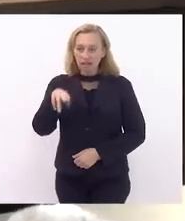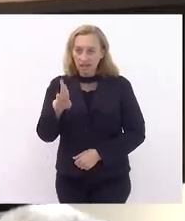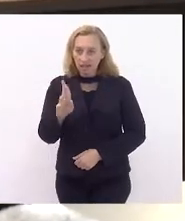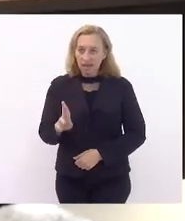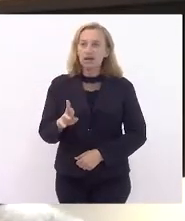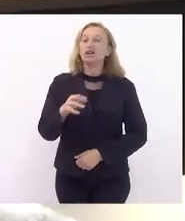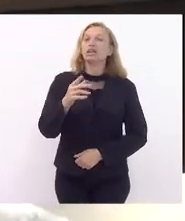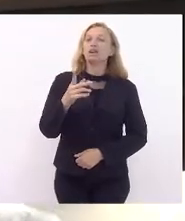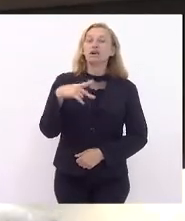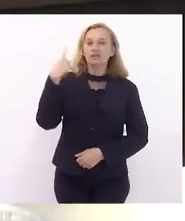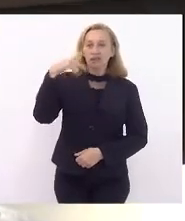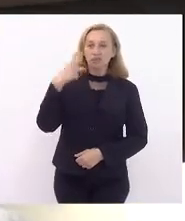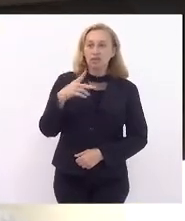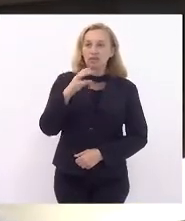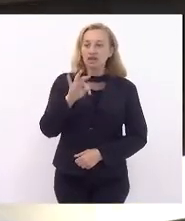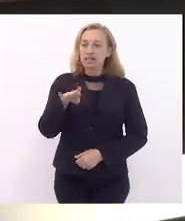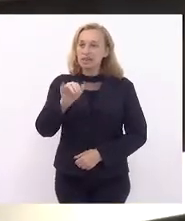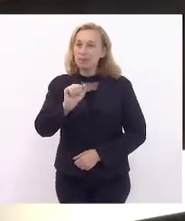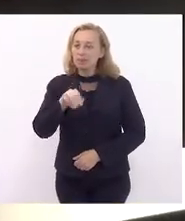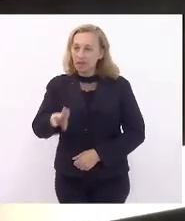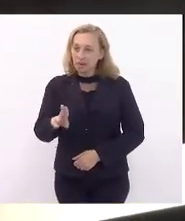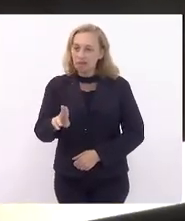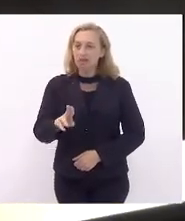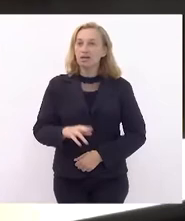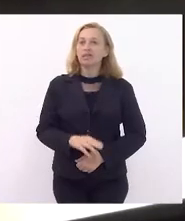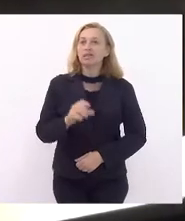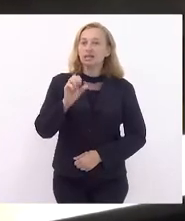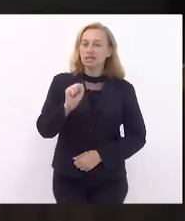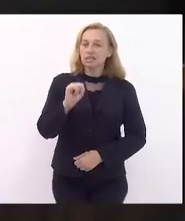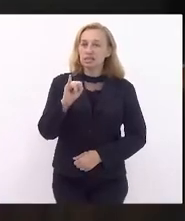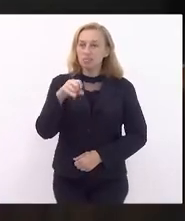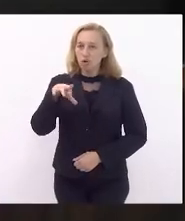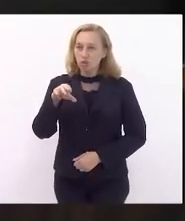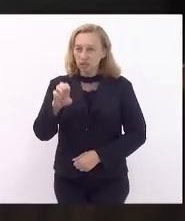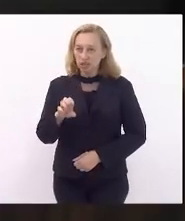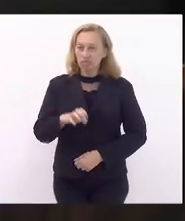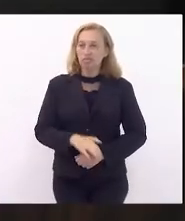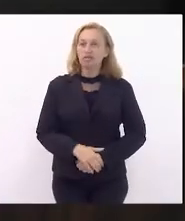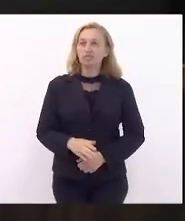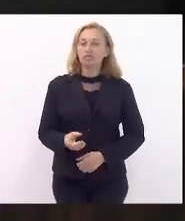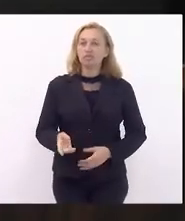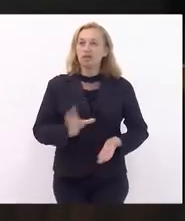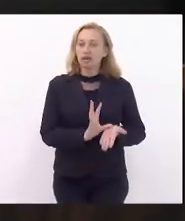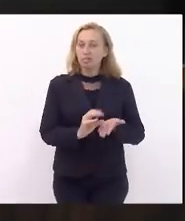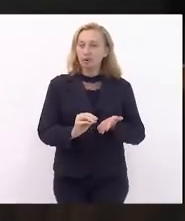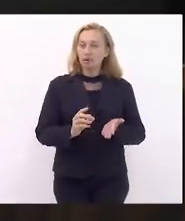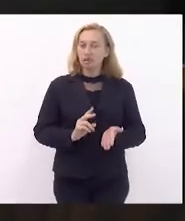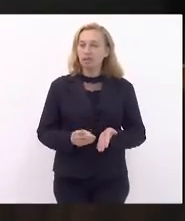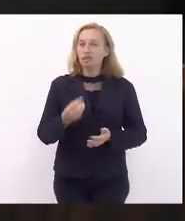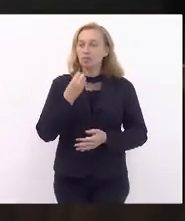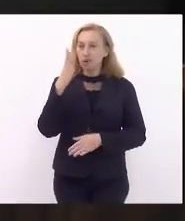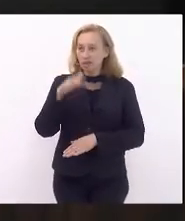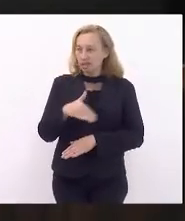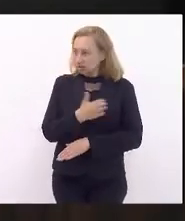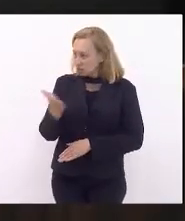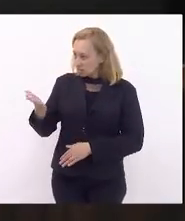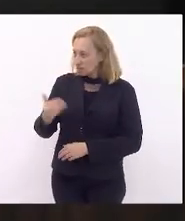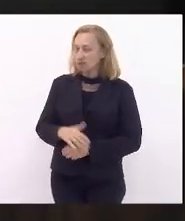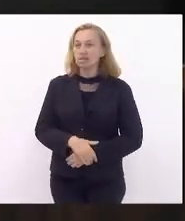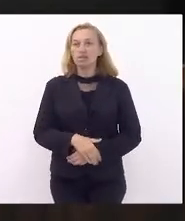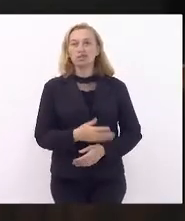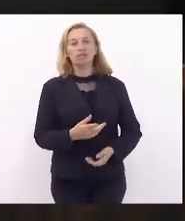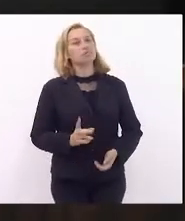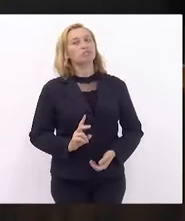Simone de Kissamã. Seja bem-vindo, Simone. Vamos à pauta. E boa tarde a todas e todos. Estão